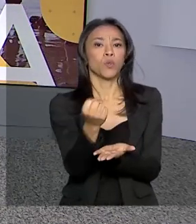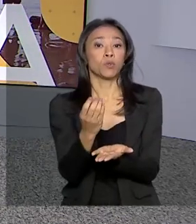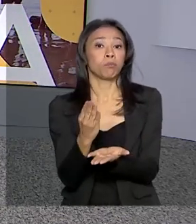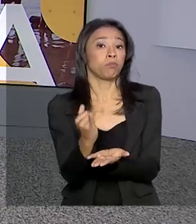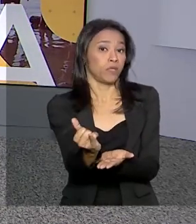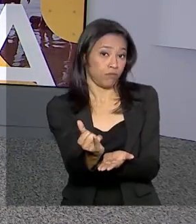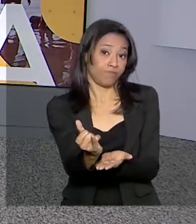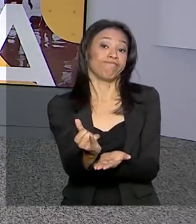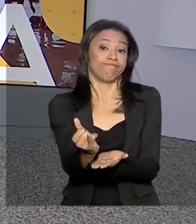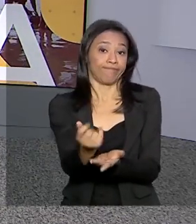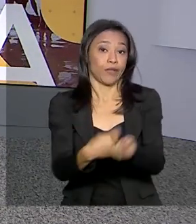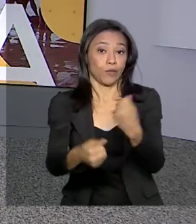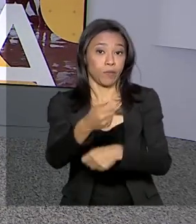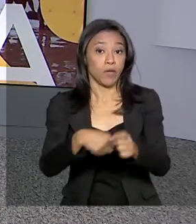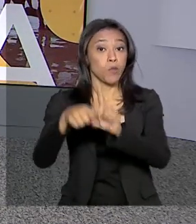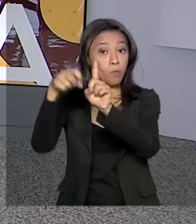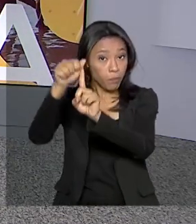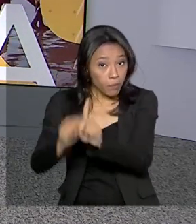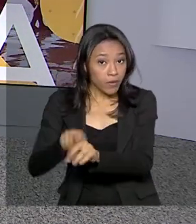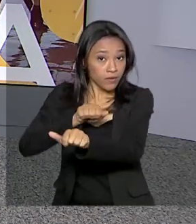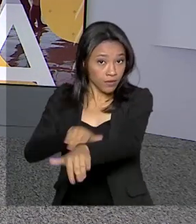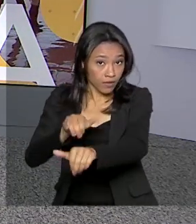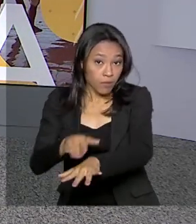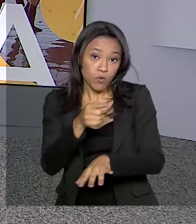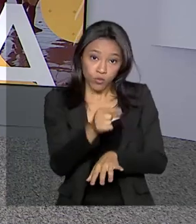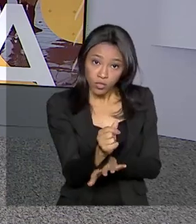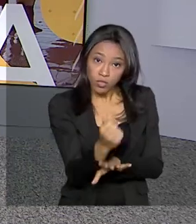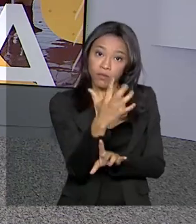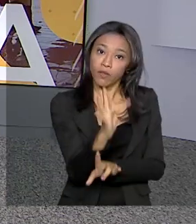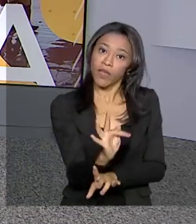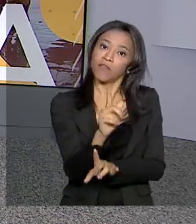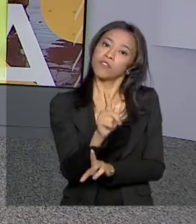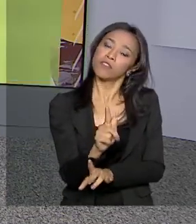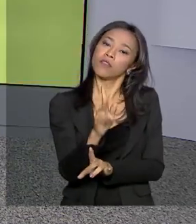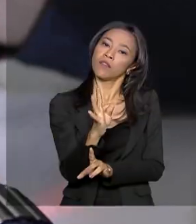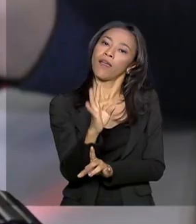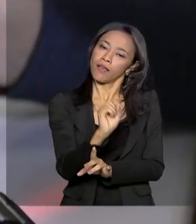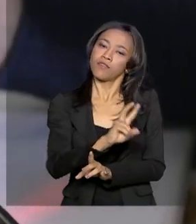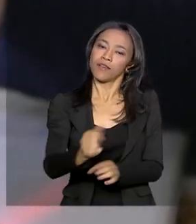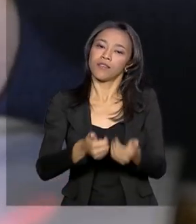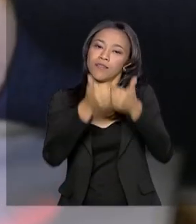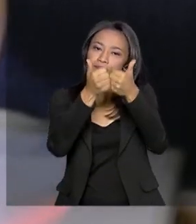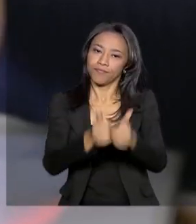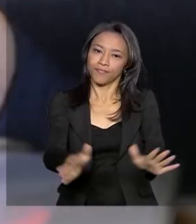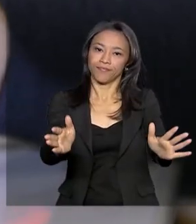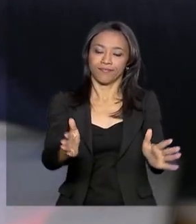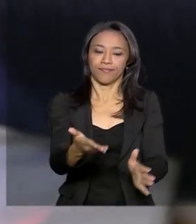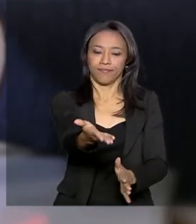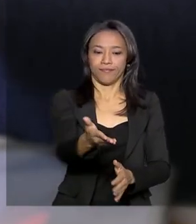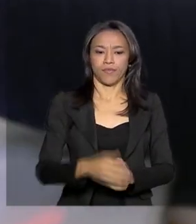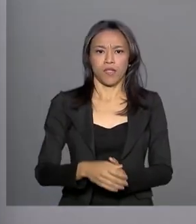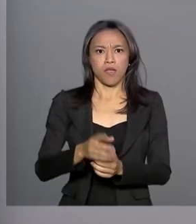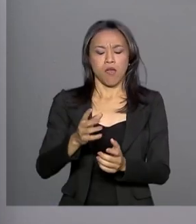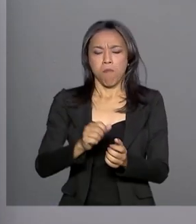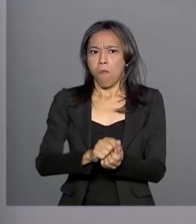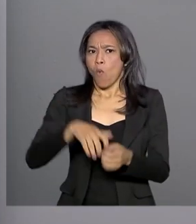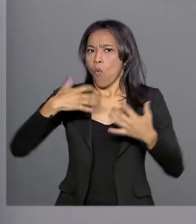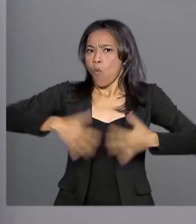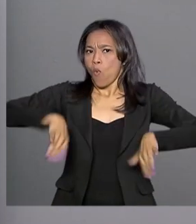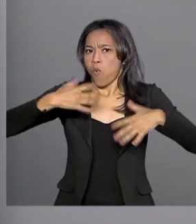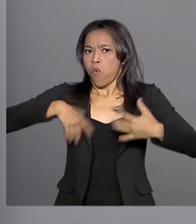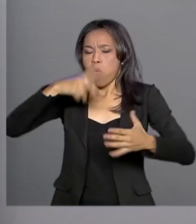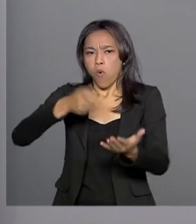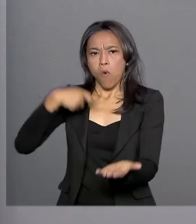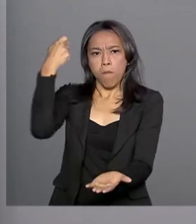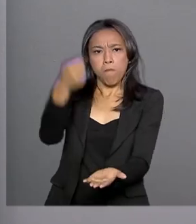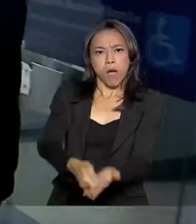A partir de setembro, o dinheiro do FGTS já começa a ser liberado. É o maior pagamento da história